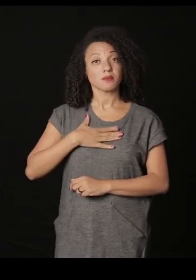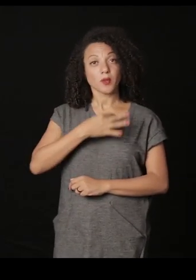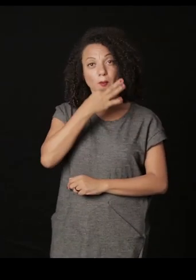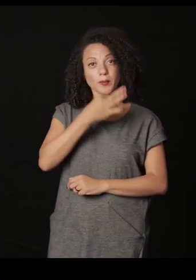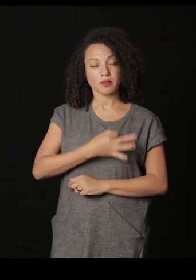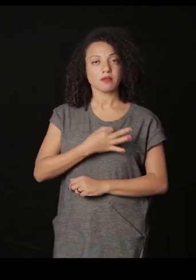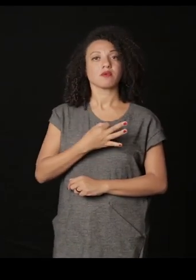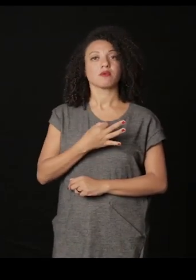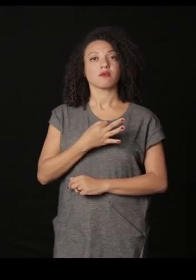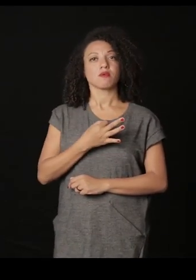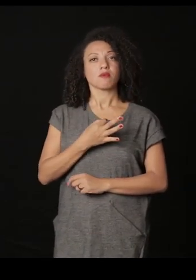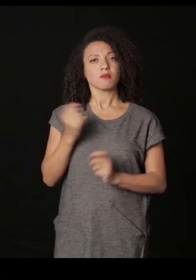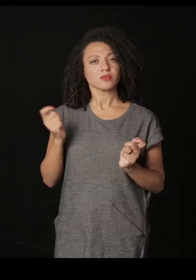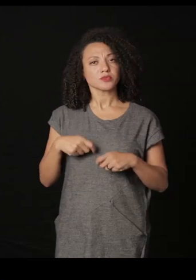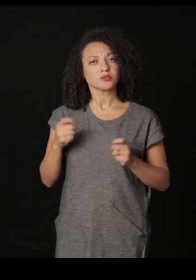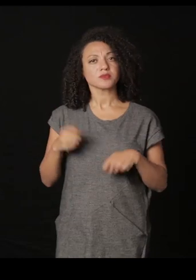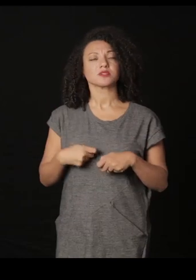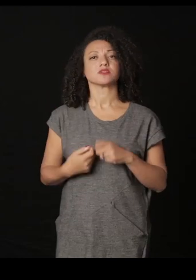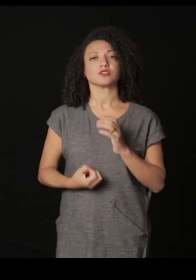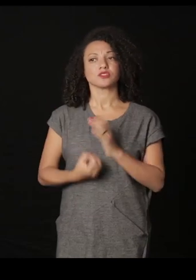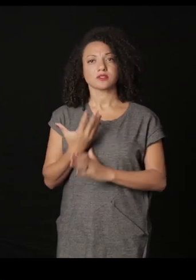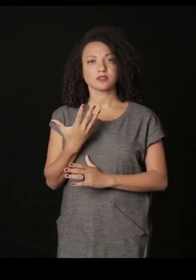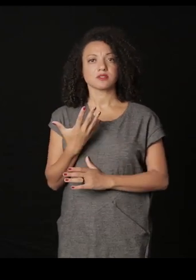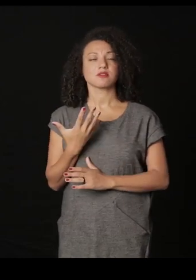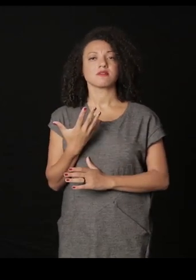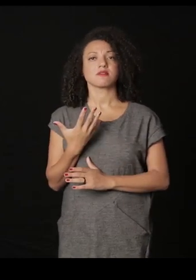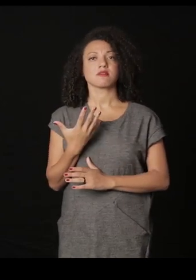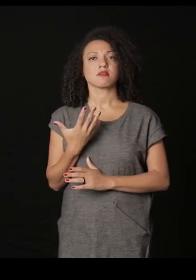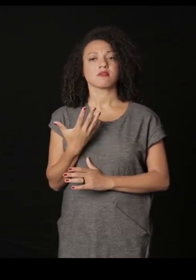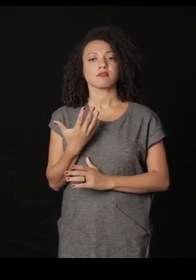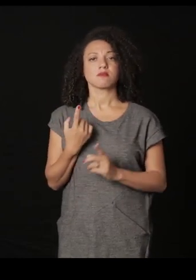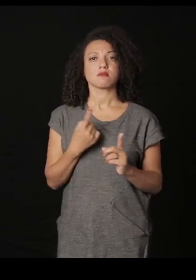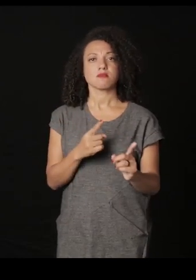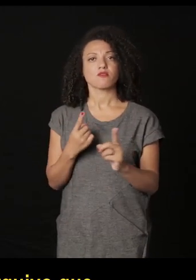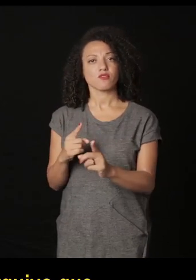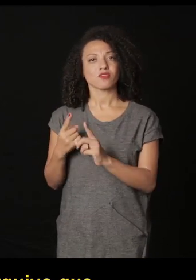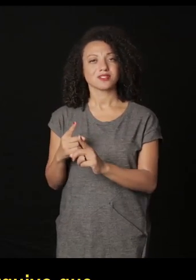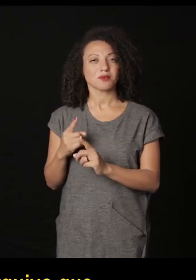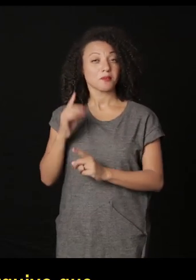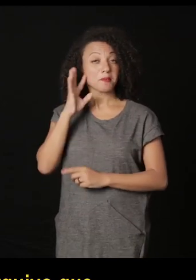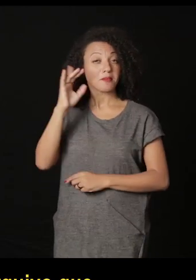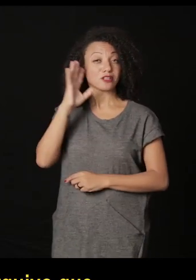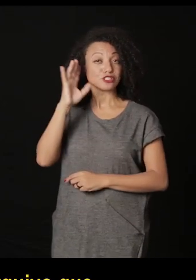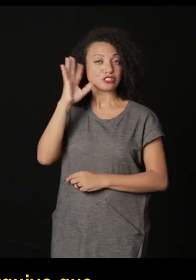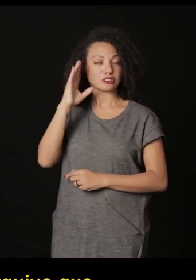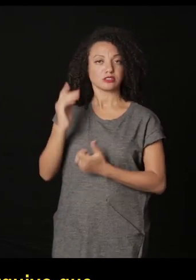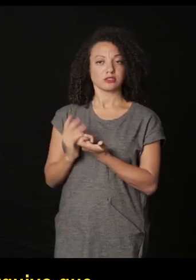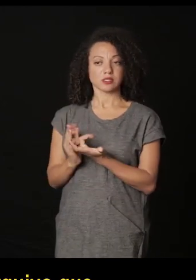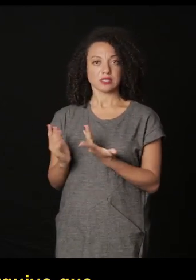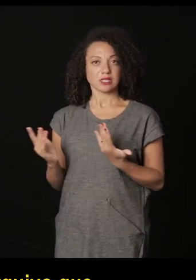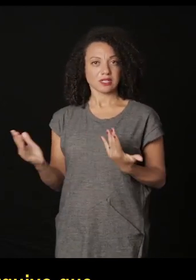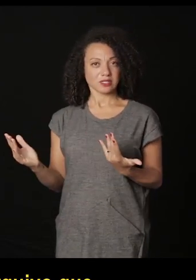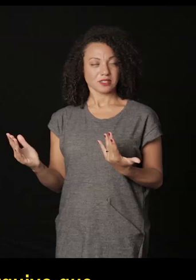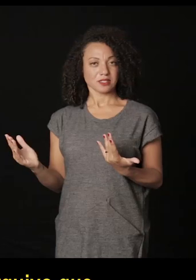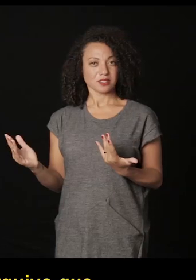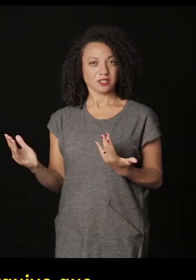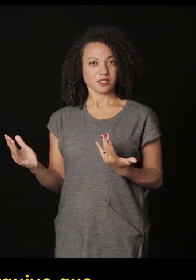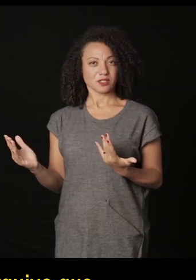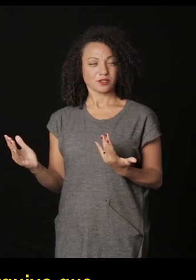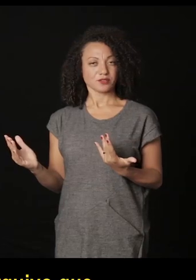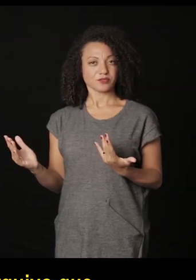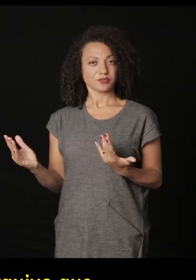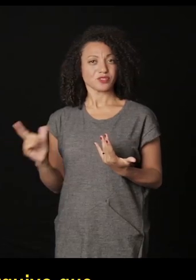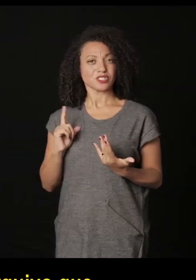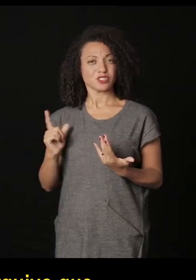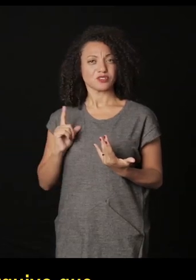do que era para mim uma possibilidade de fazer uma provocação de um suposto arquivo que